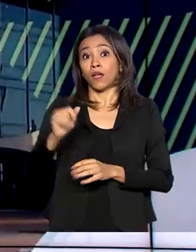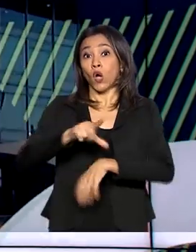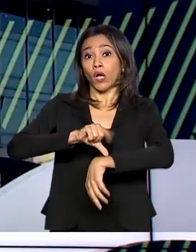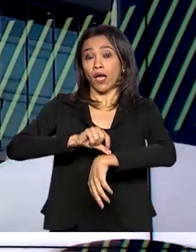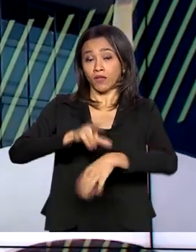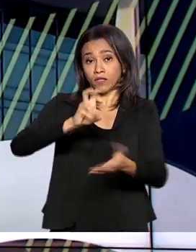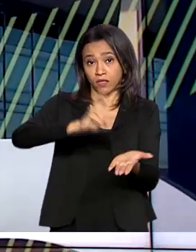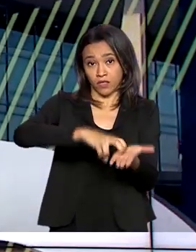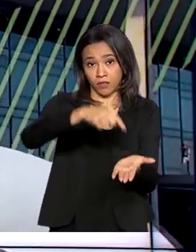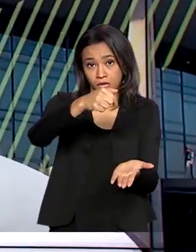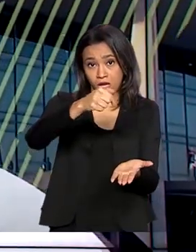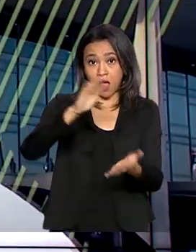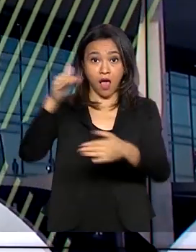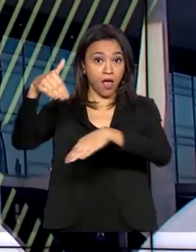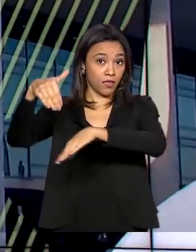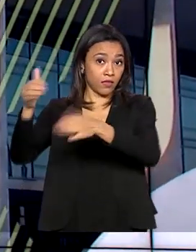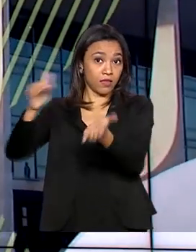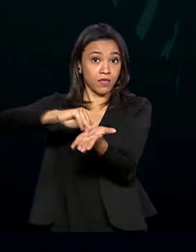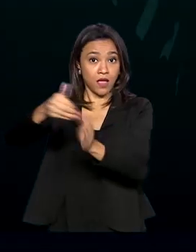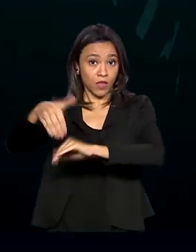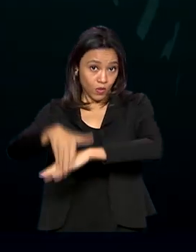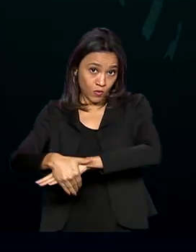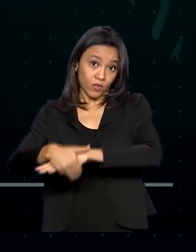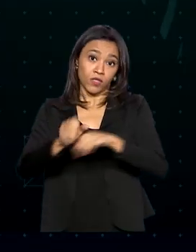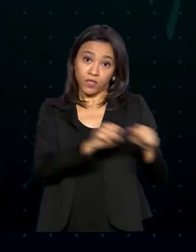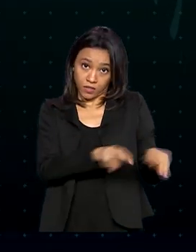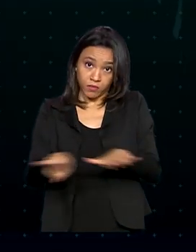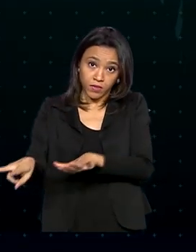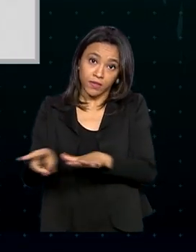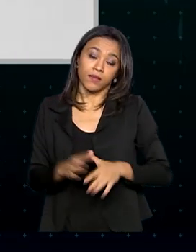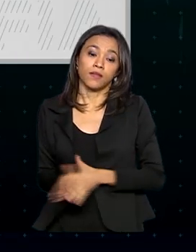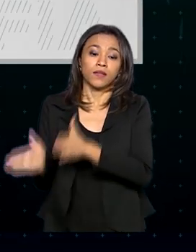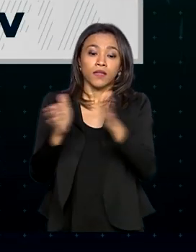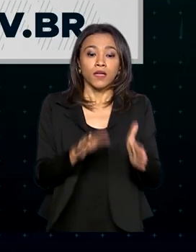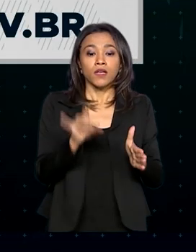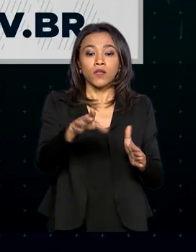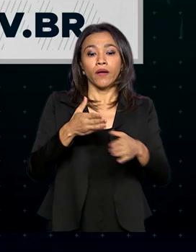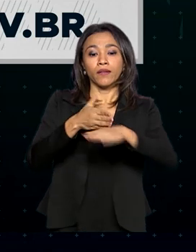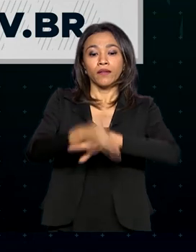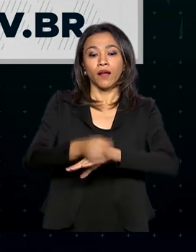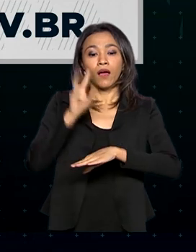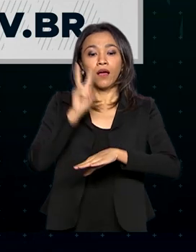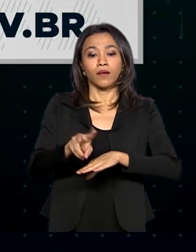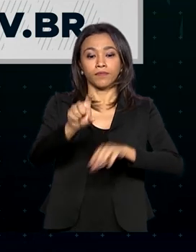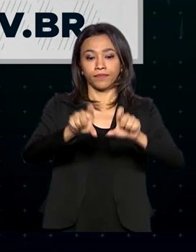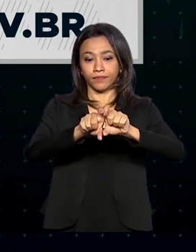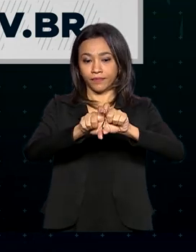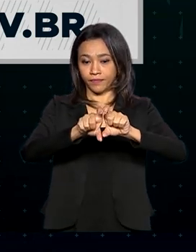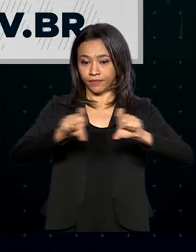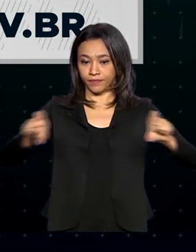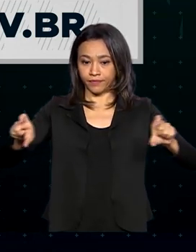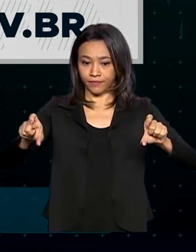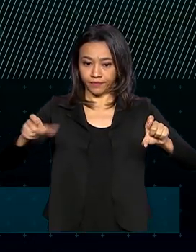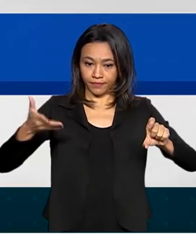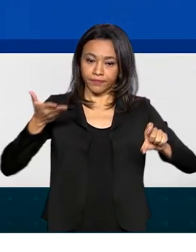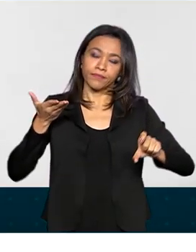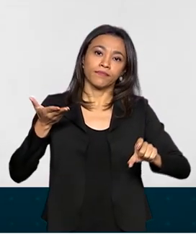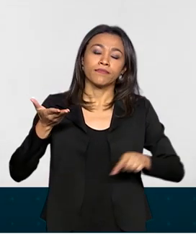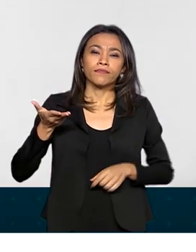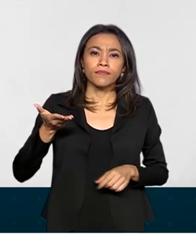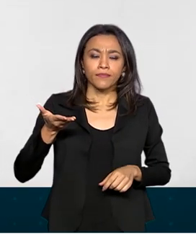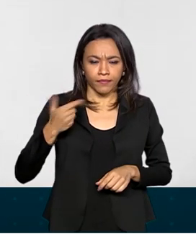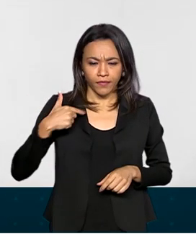manhã às 7 da noite em dias úteis. Basta entrar em receita.economia.gov.br.